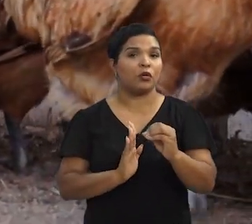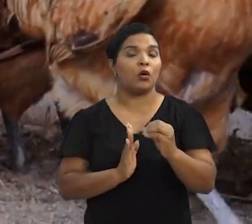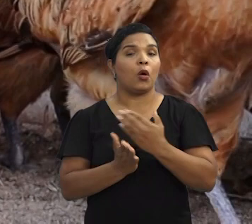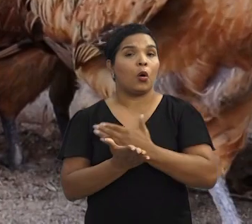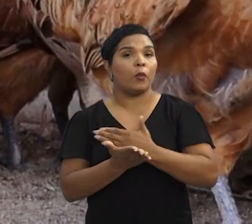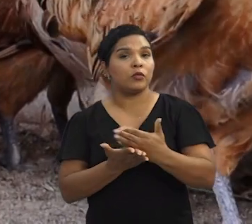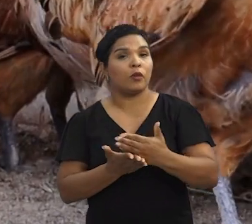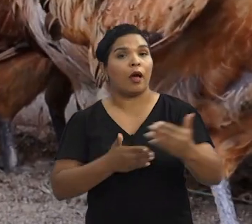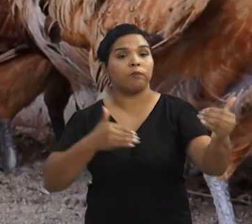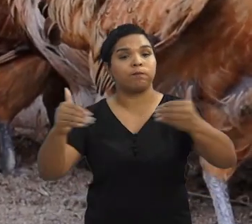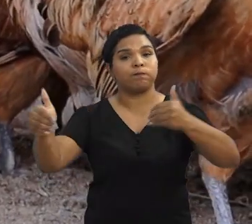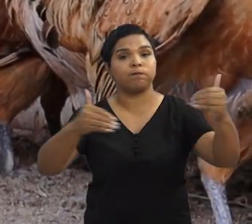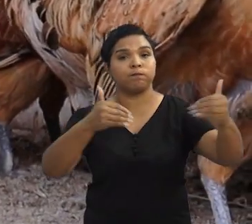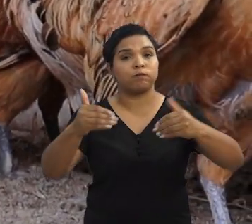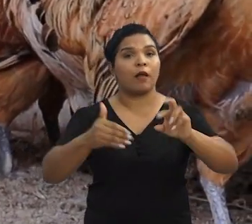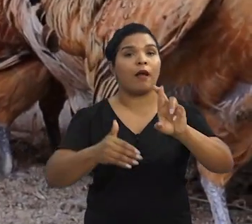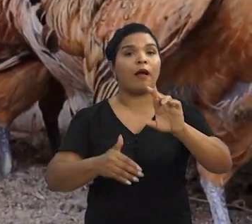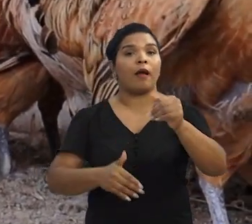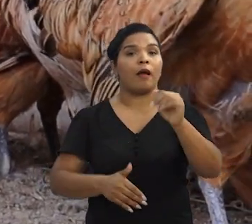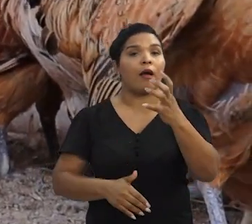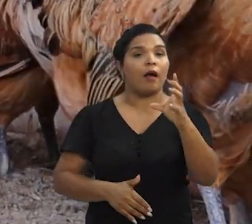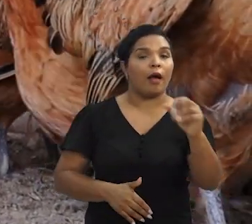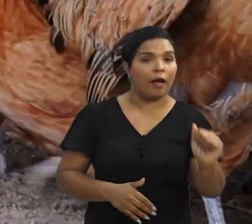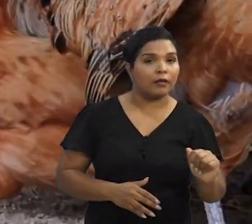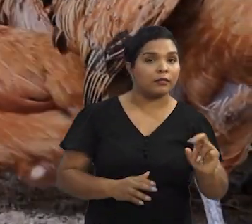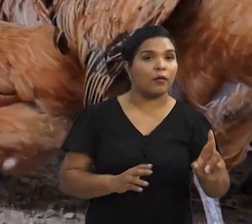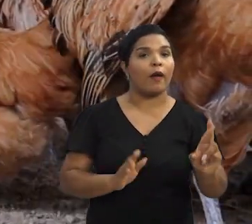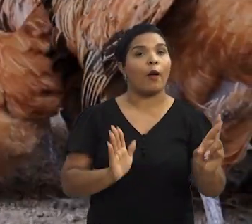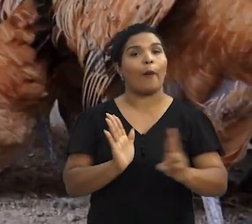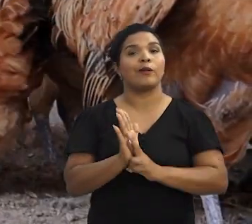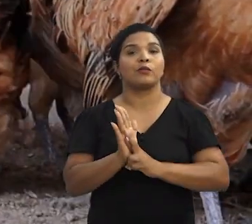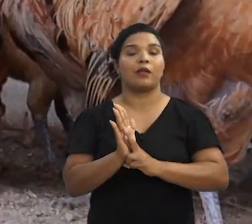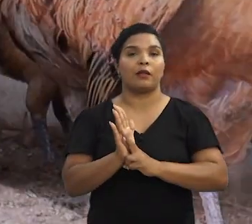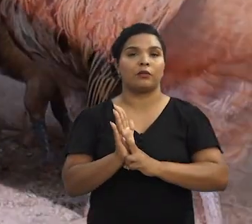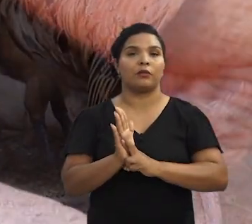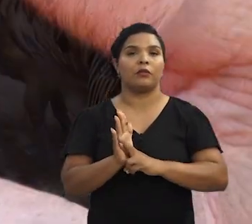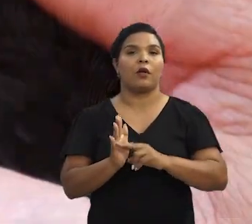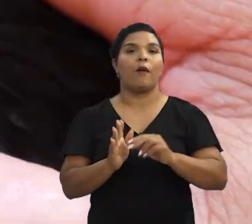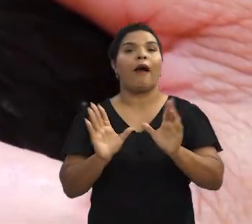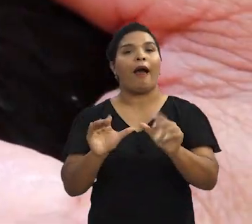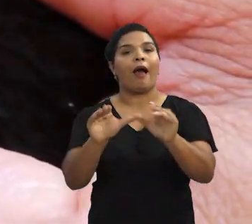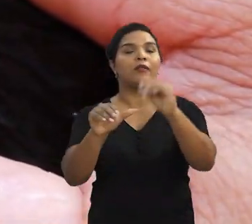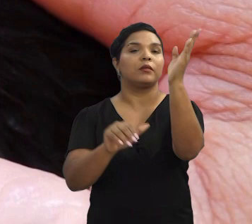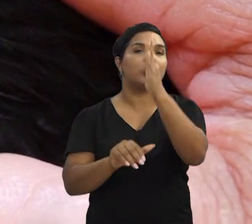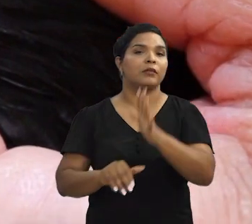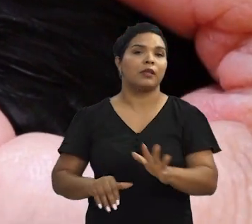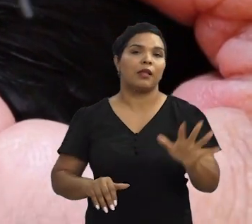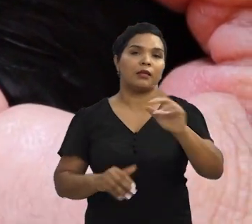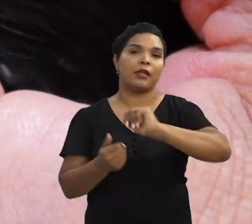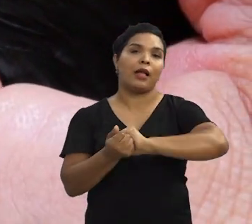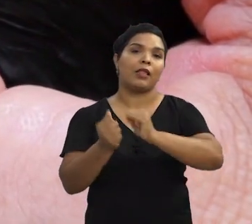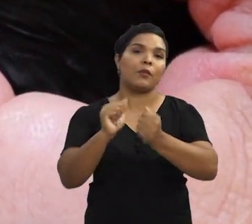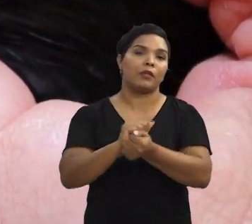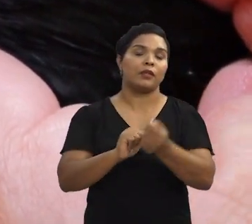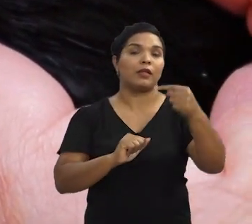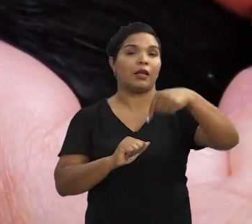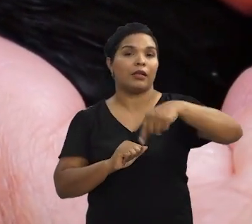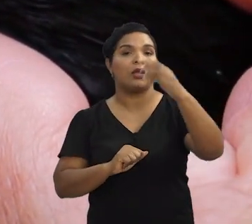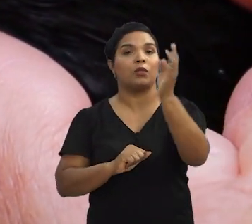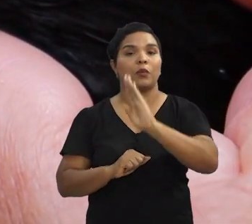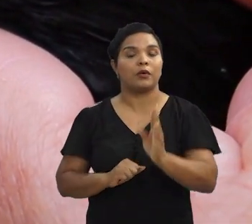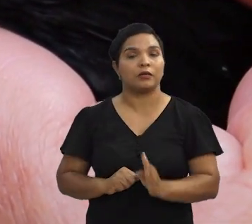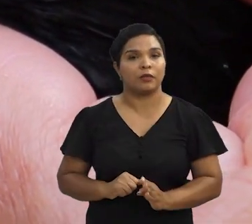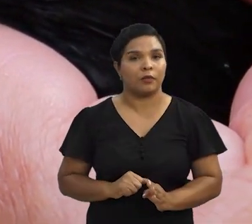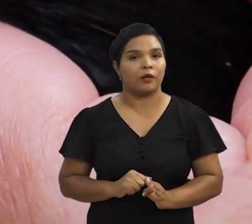raça no Brasil. Então o que potencializa nos nossos quintais hoje é o resultado disso. Então são aves brasileiras, aves adaptadas as nossas